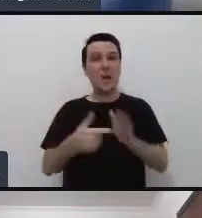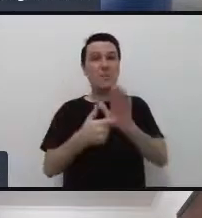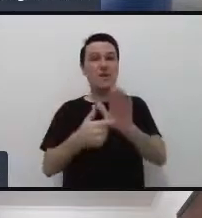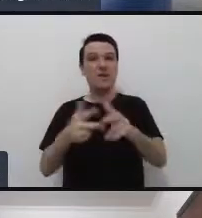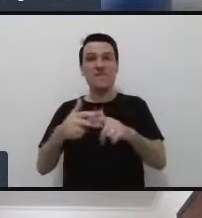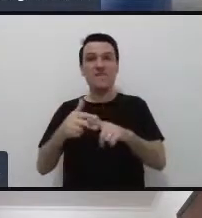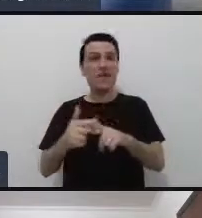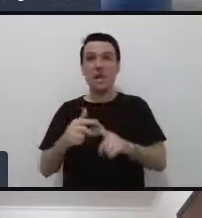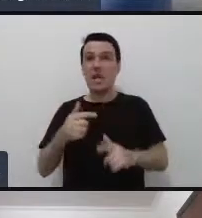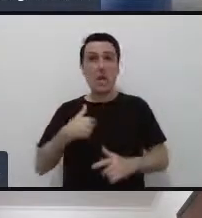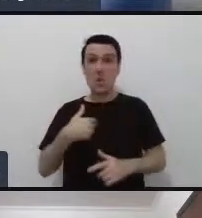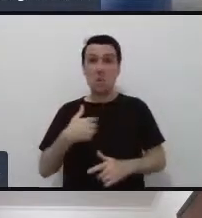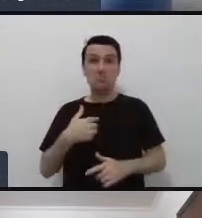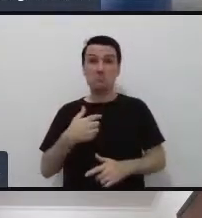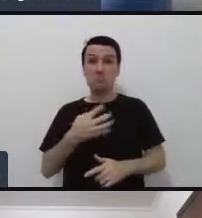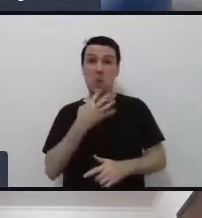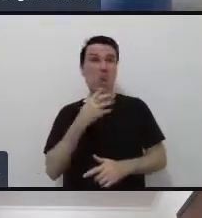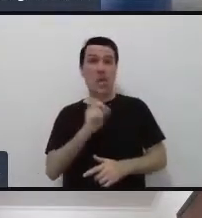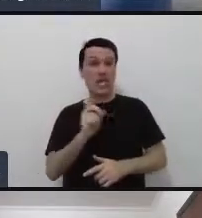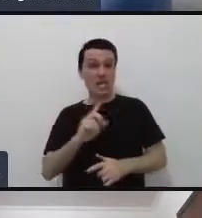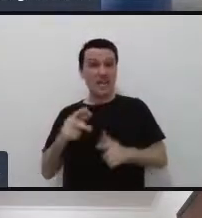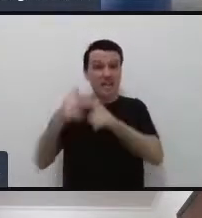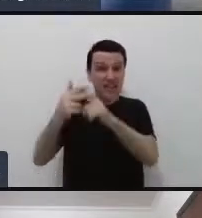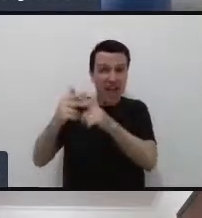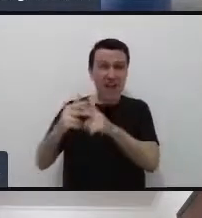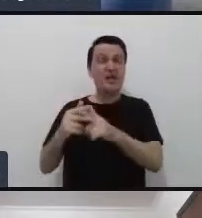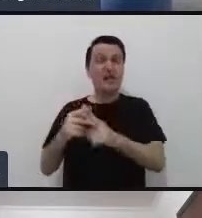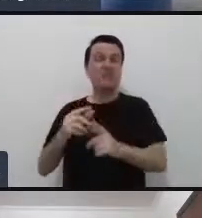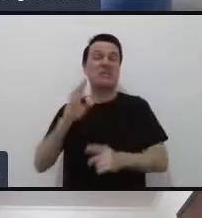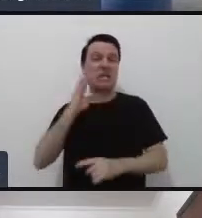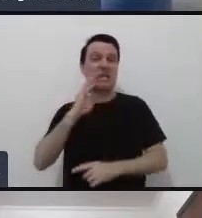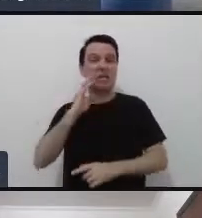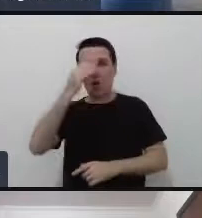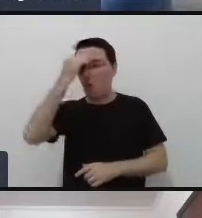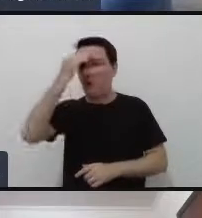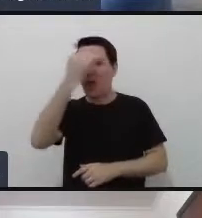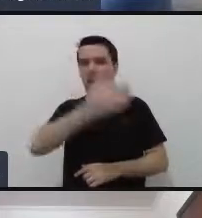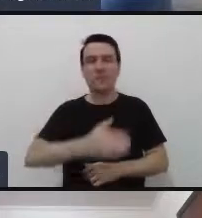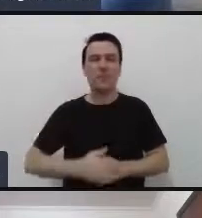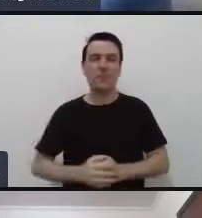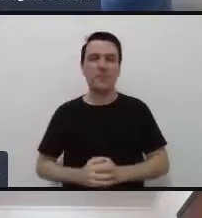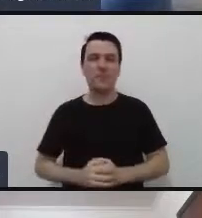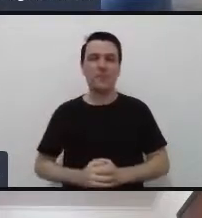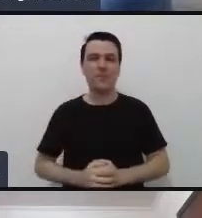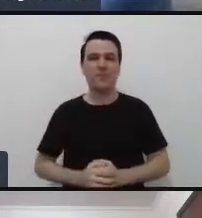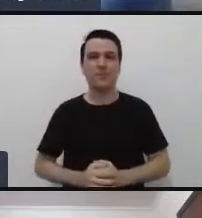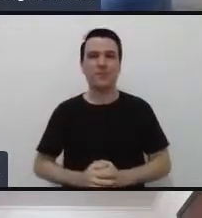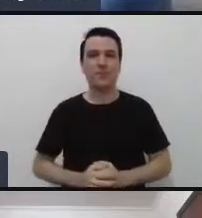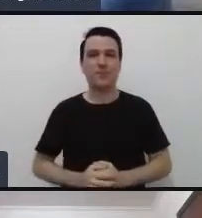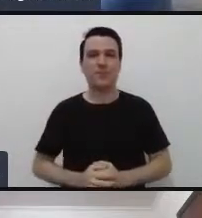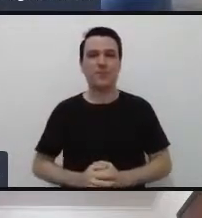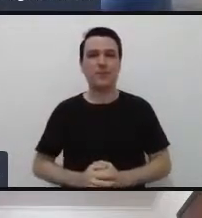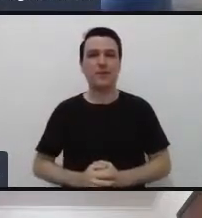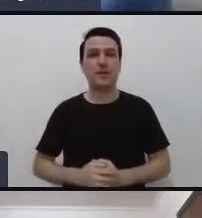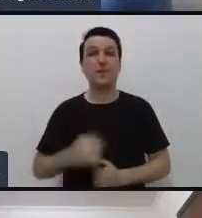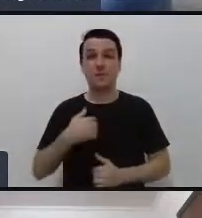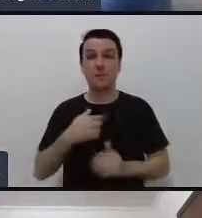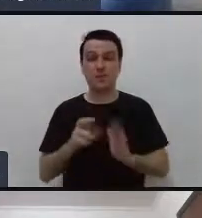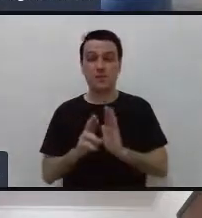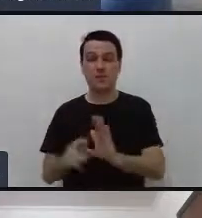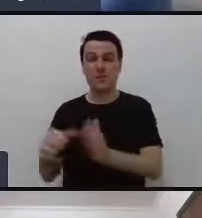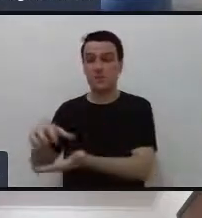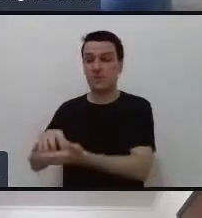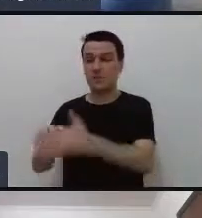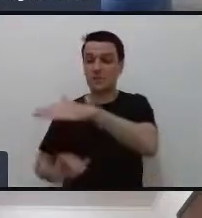particularmente não conheci então muito obrigado mesmo é em nome do Instituto Federal então a gente